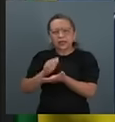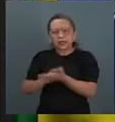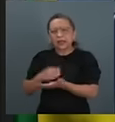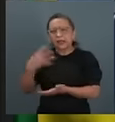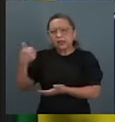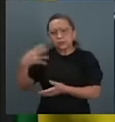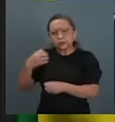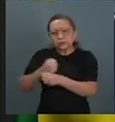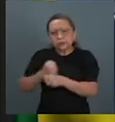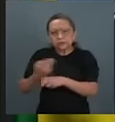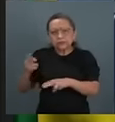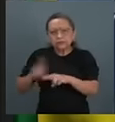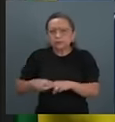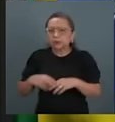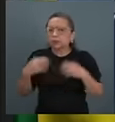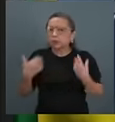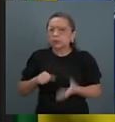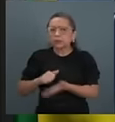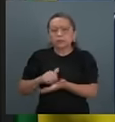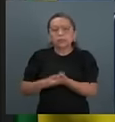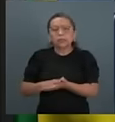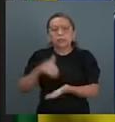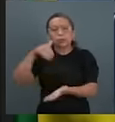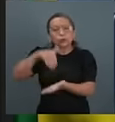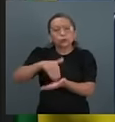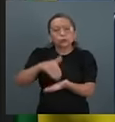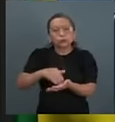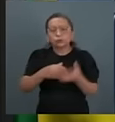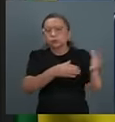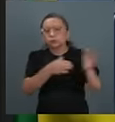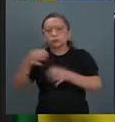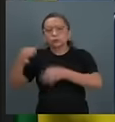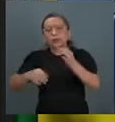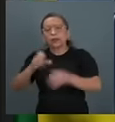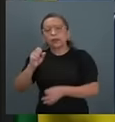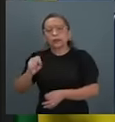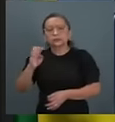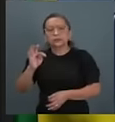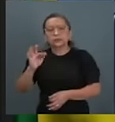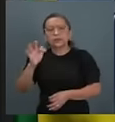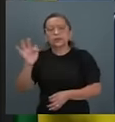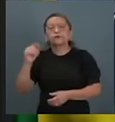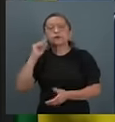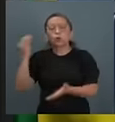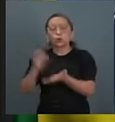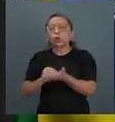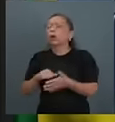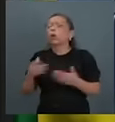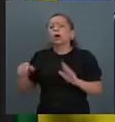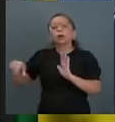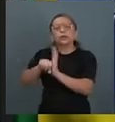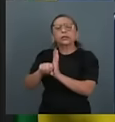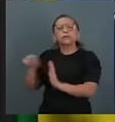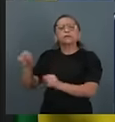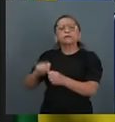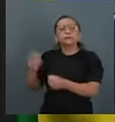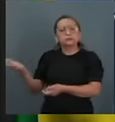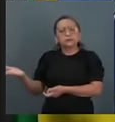prisão, pena dada em última instância pelo STF. Qual o único crime que cometeu na vida?